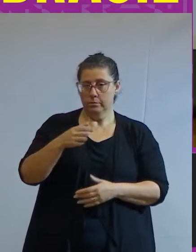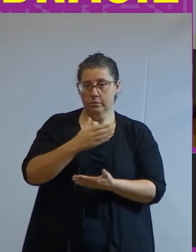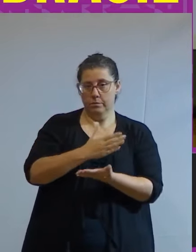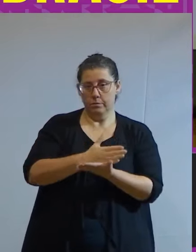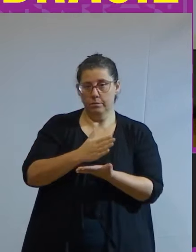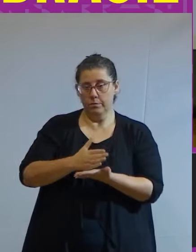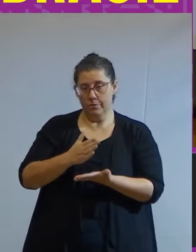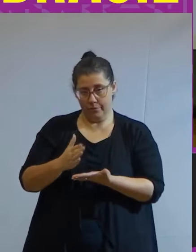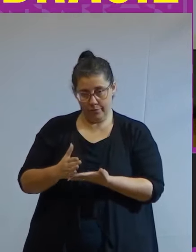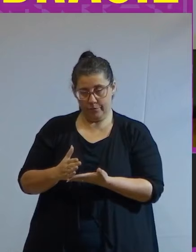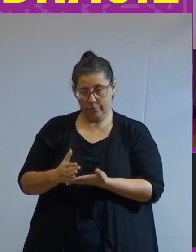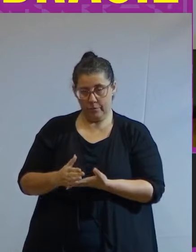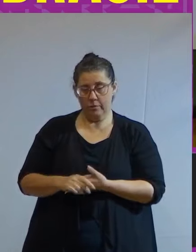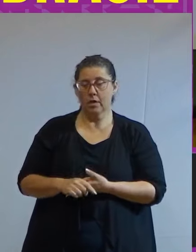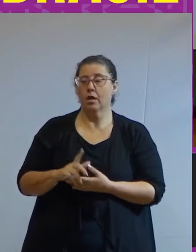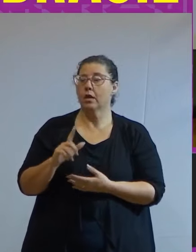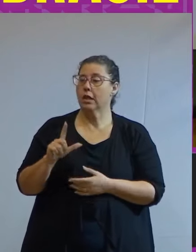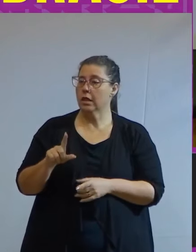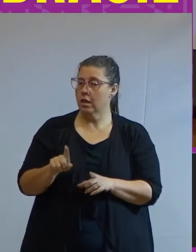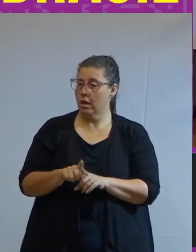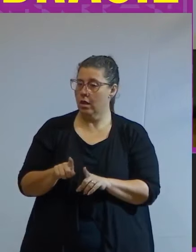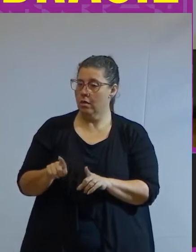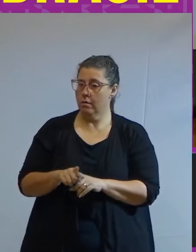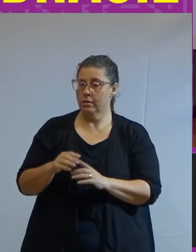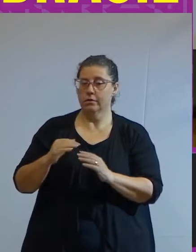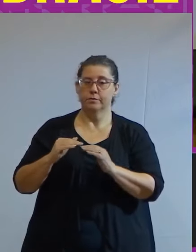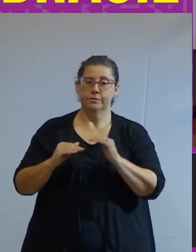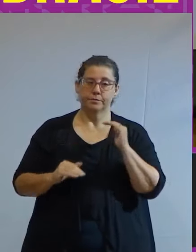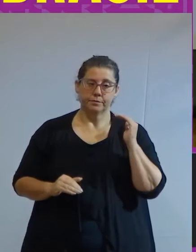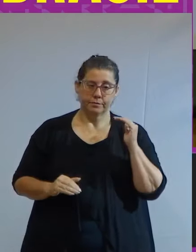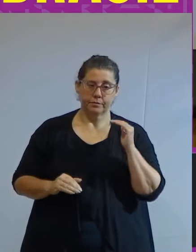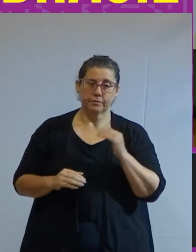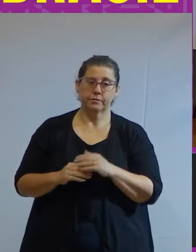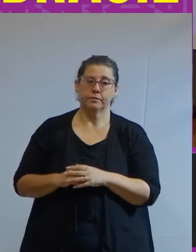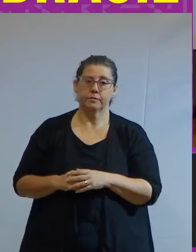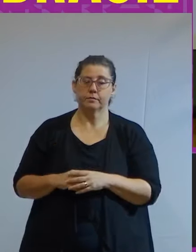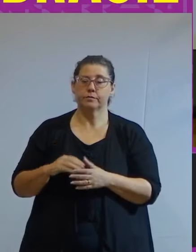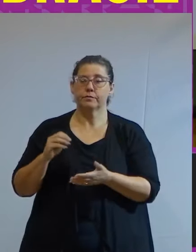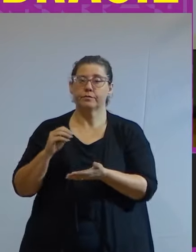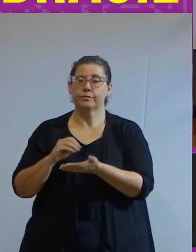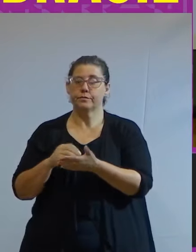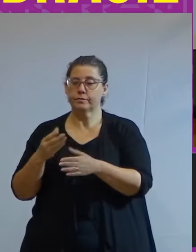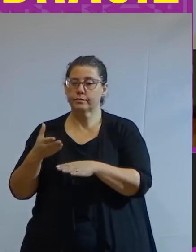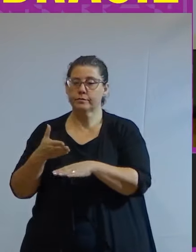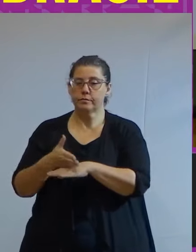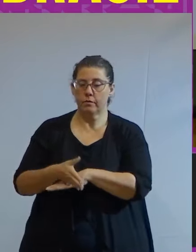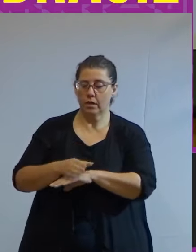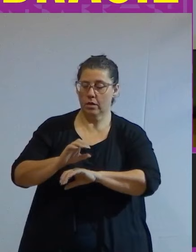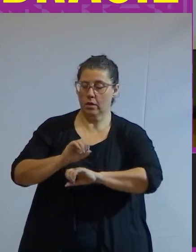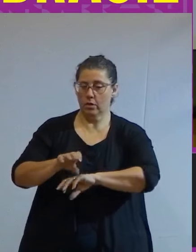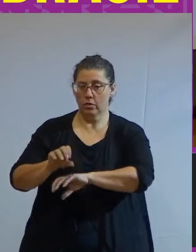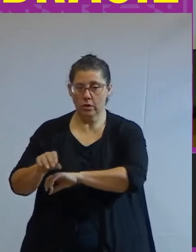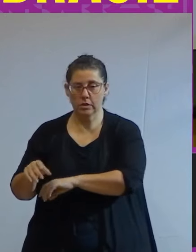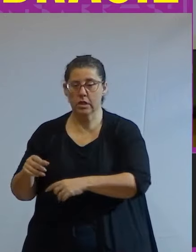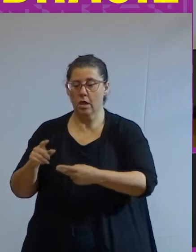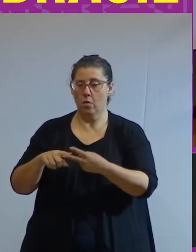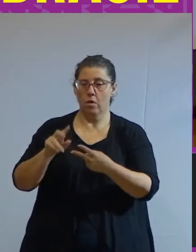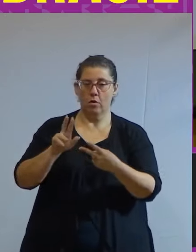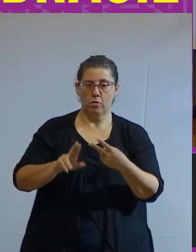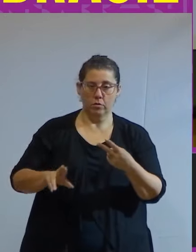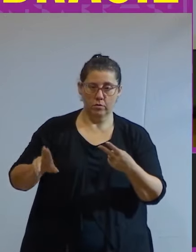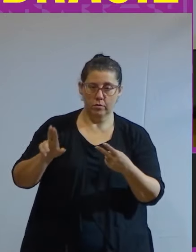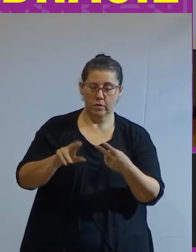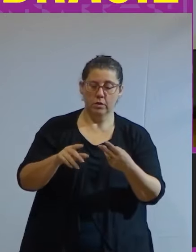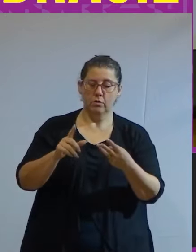compras básicas tem a ver com a desigualdade tem a ver com essa falta de acesso à educação à universidade